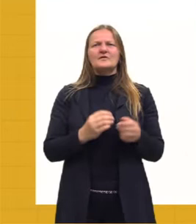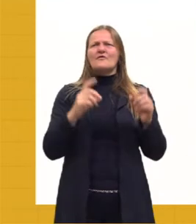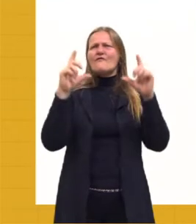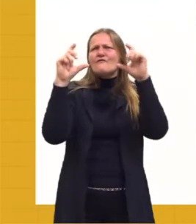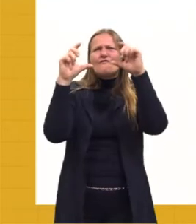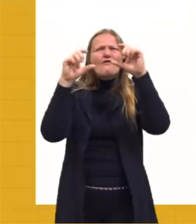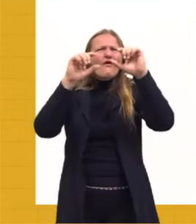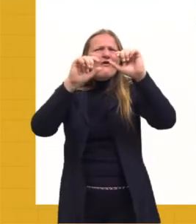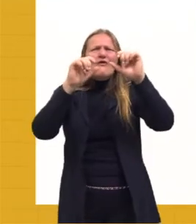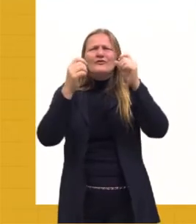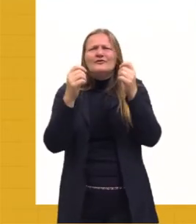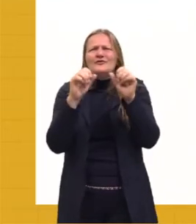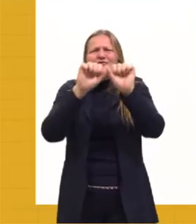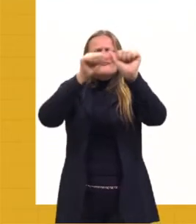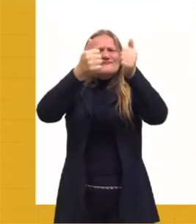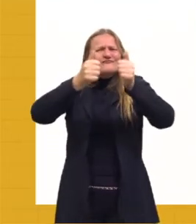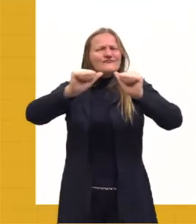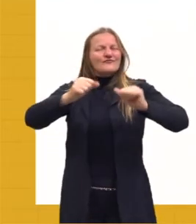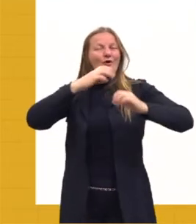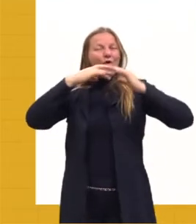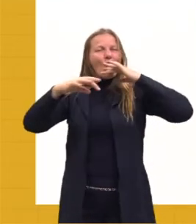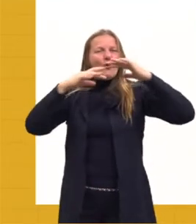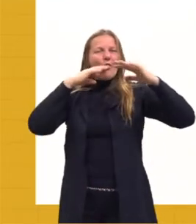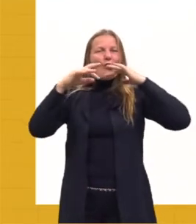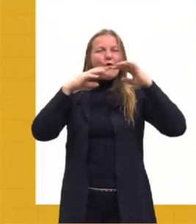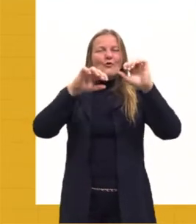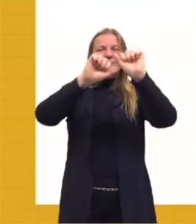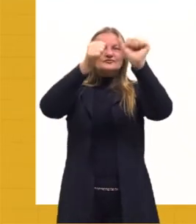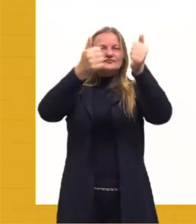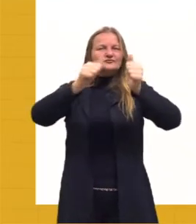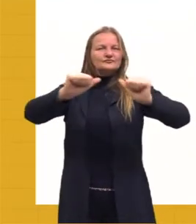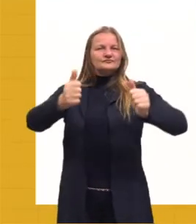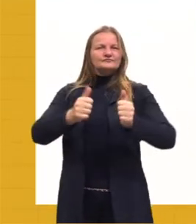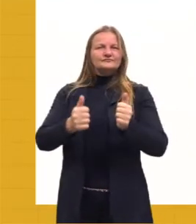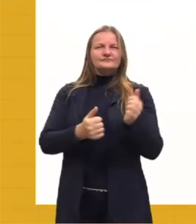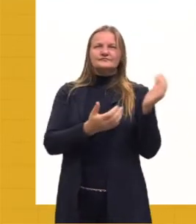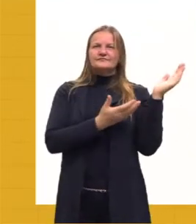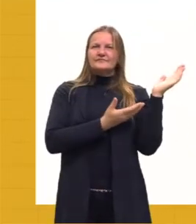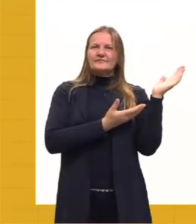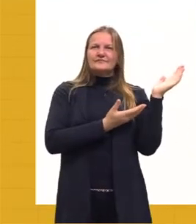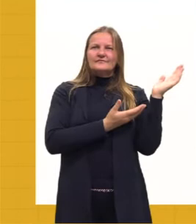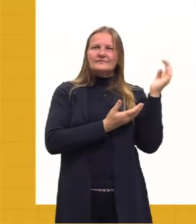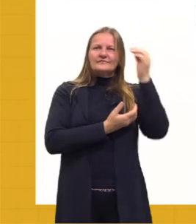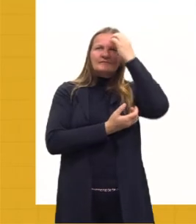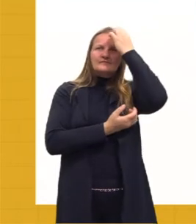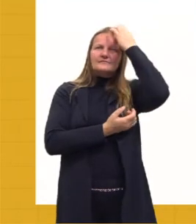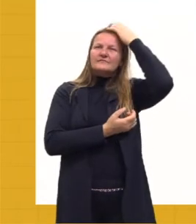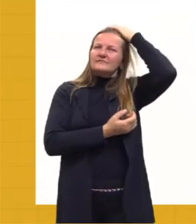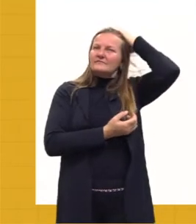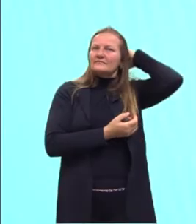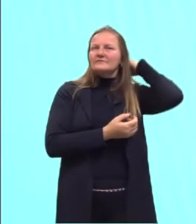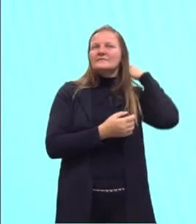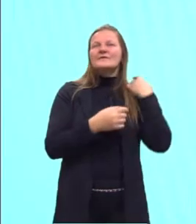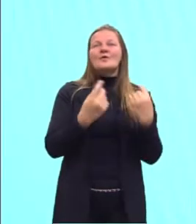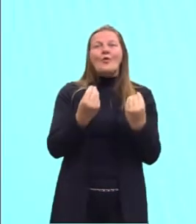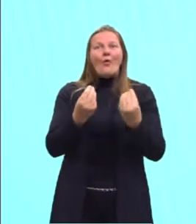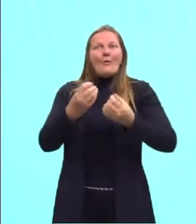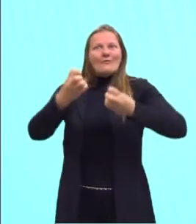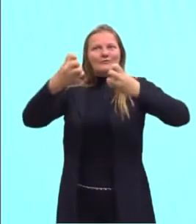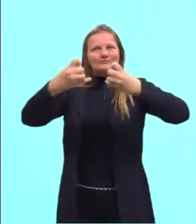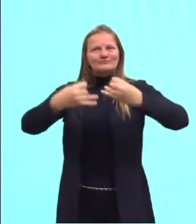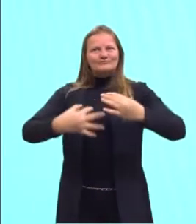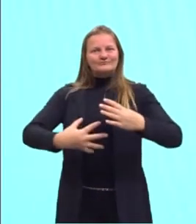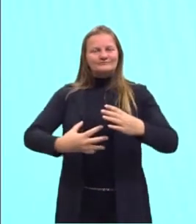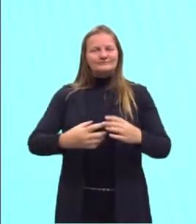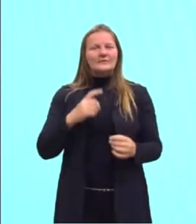formas, para poder pensar, gente, que quando a gente fala de arte pré-colombiana, nós estamos